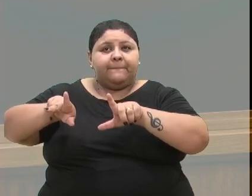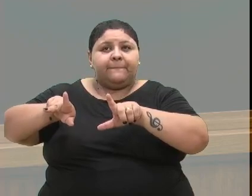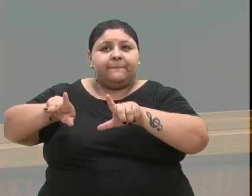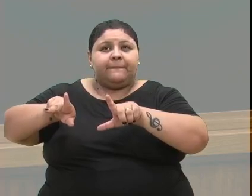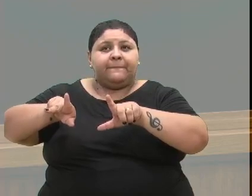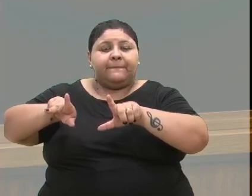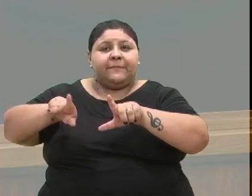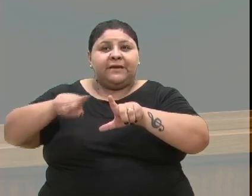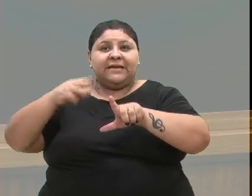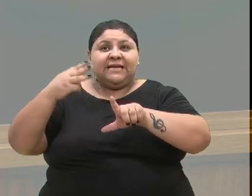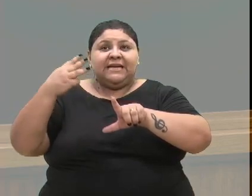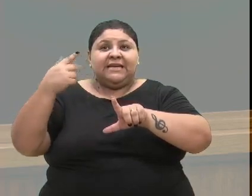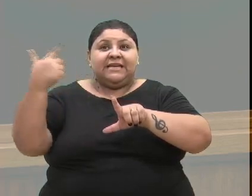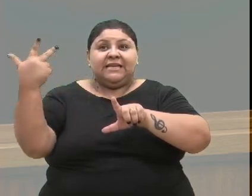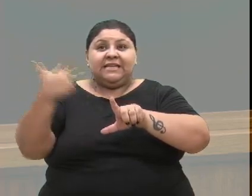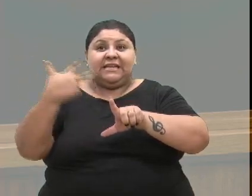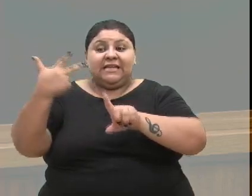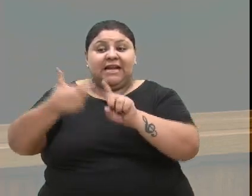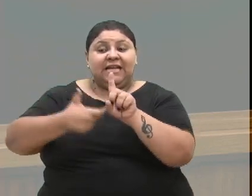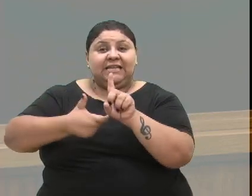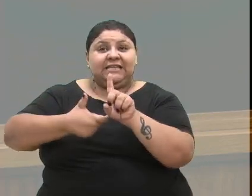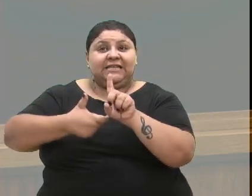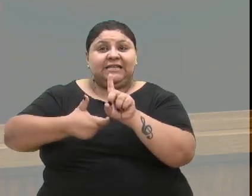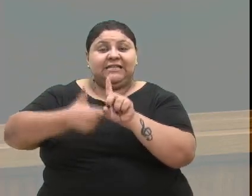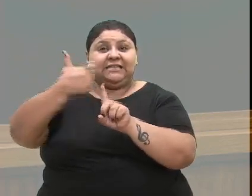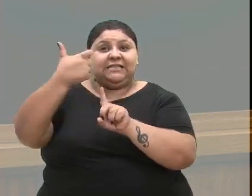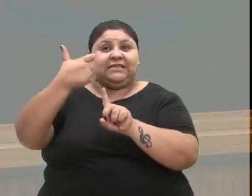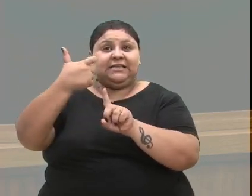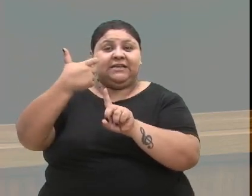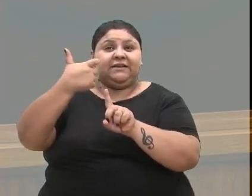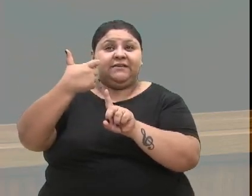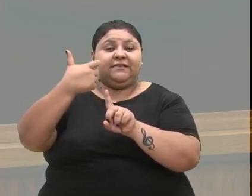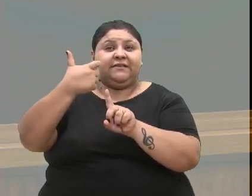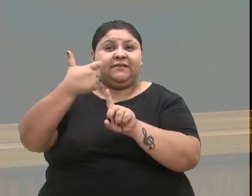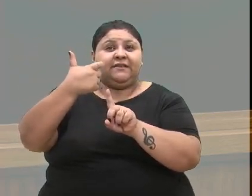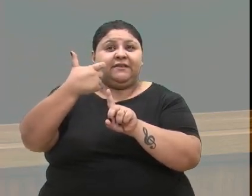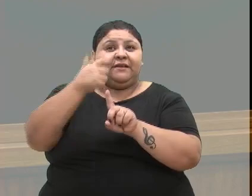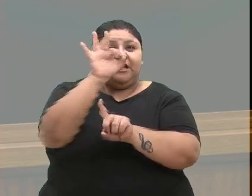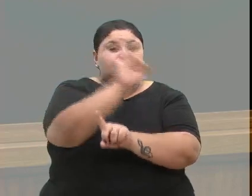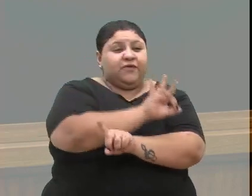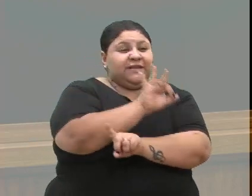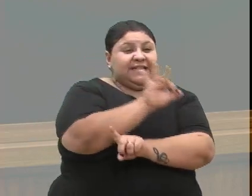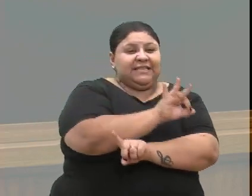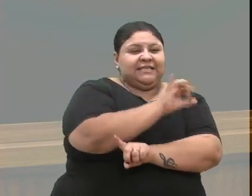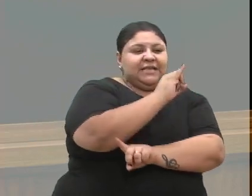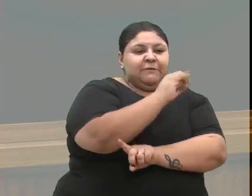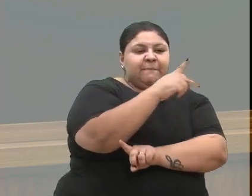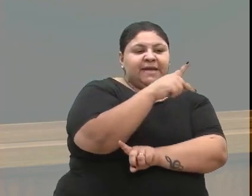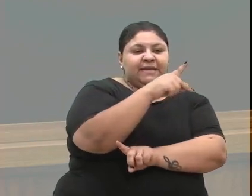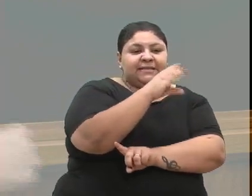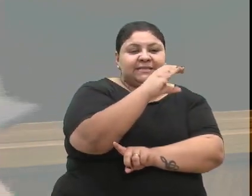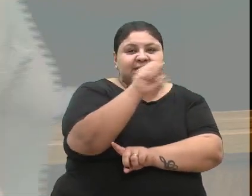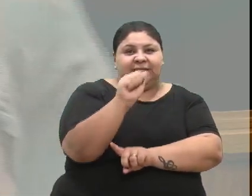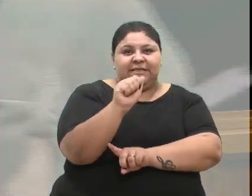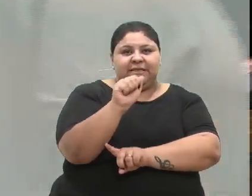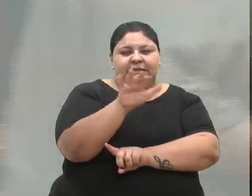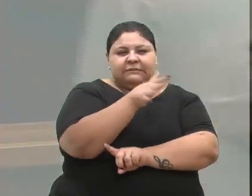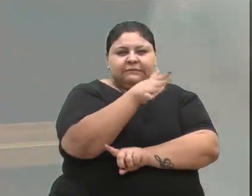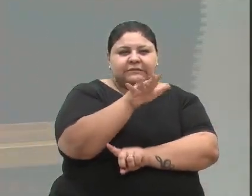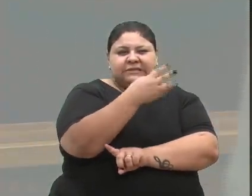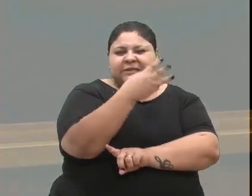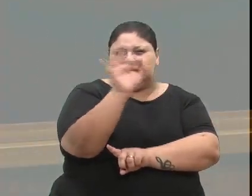trimestralidade e o índice do IPCA, que é em torno de